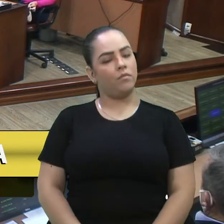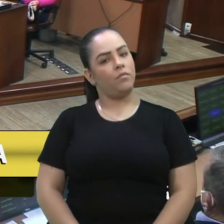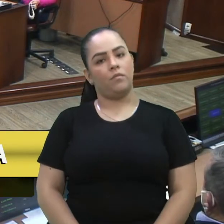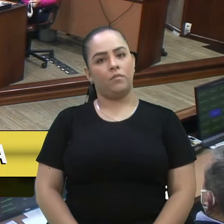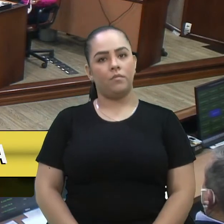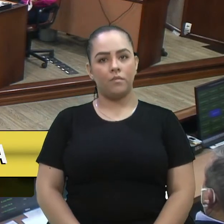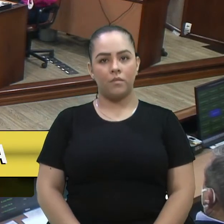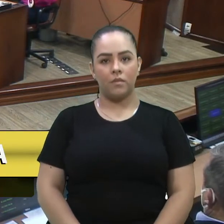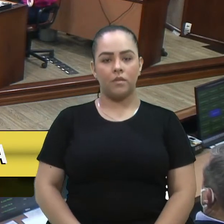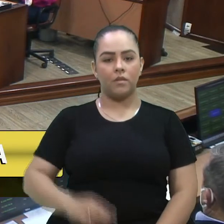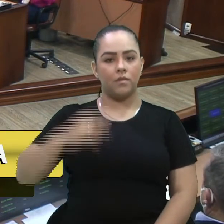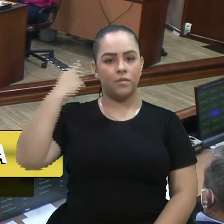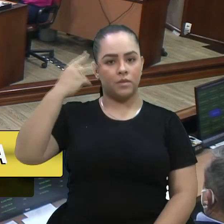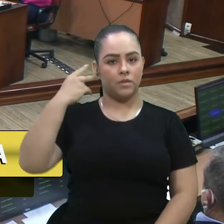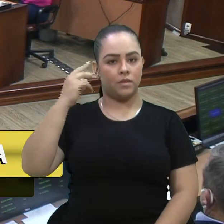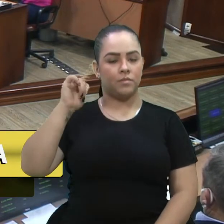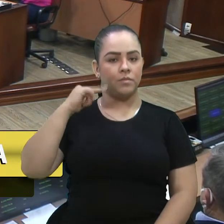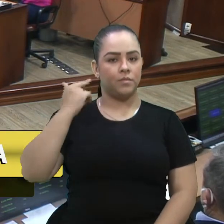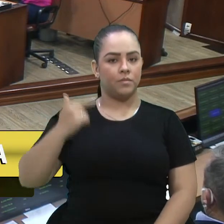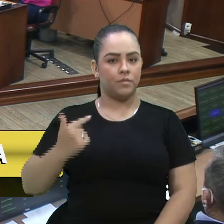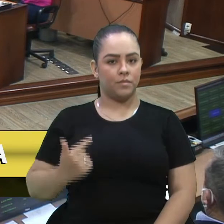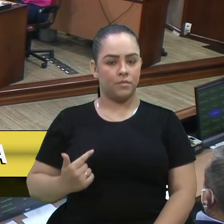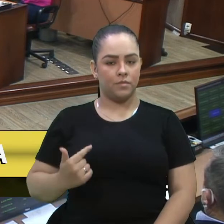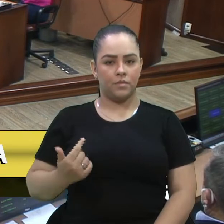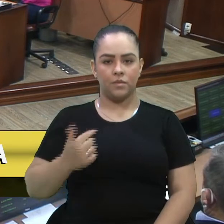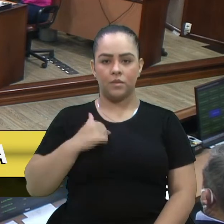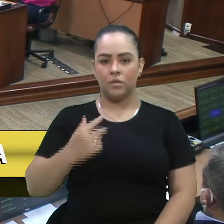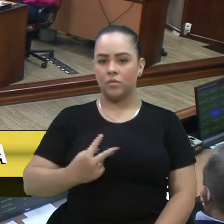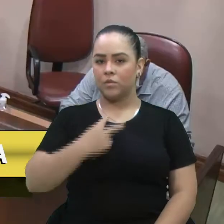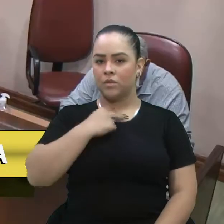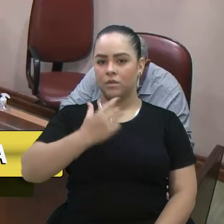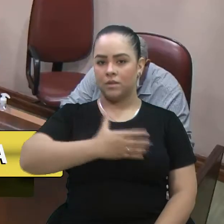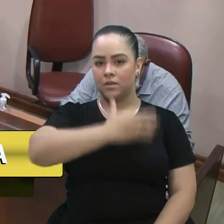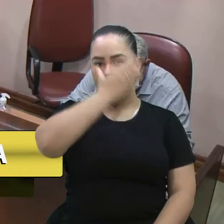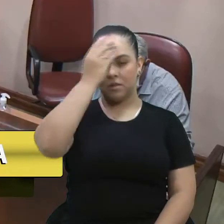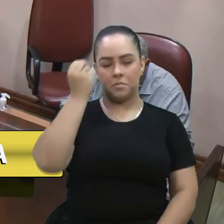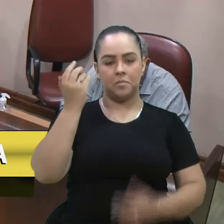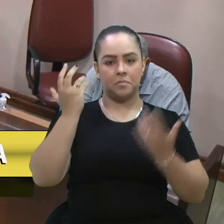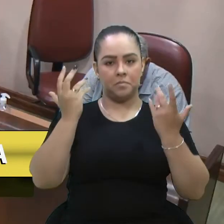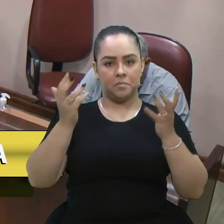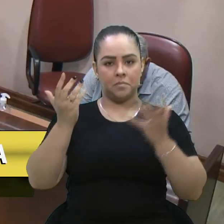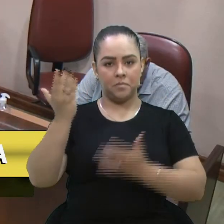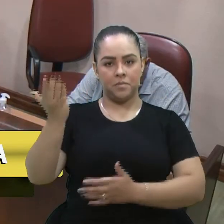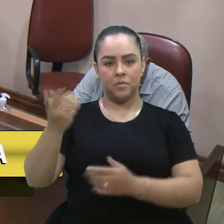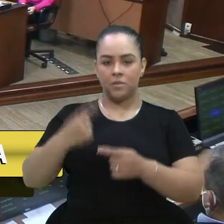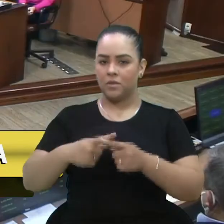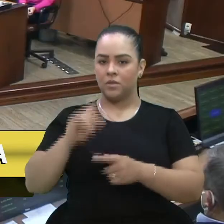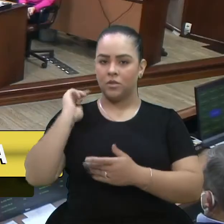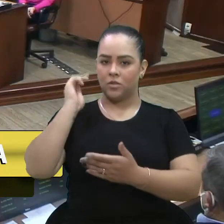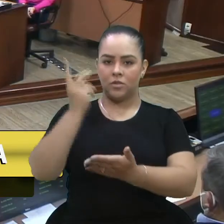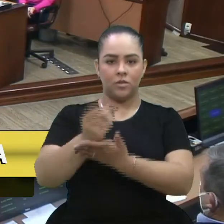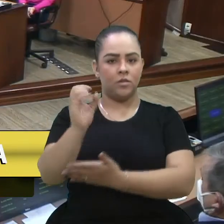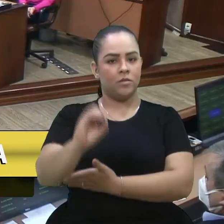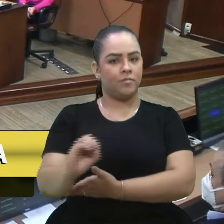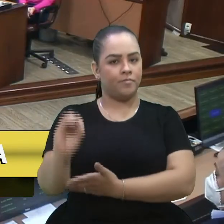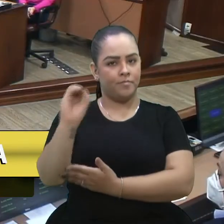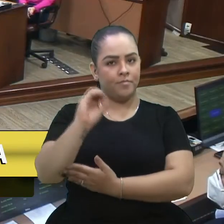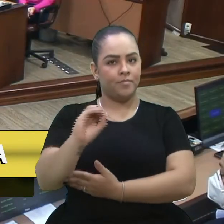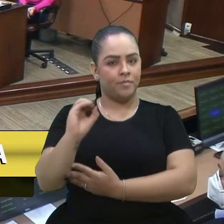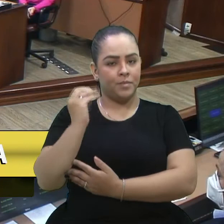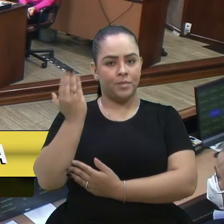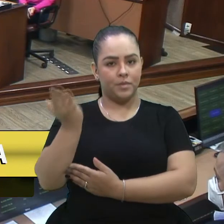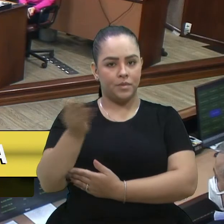Vereadora Gladys, não podia deixar de parabenizá-la, porque a tua história é linda. E você